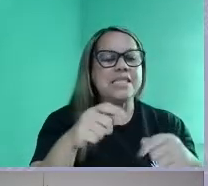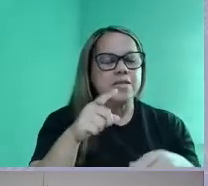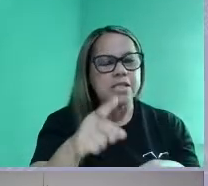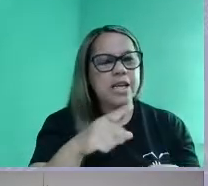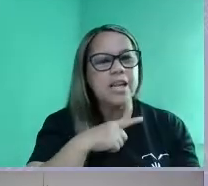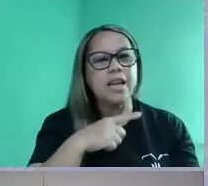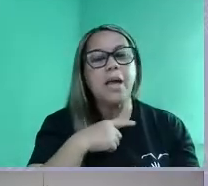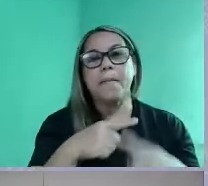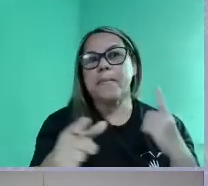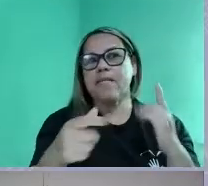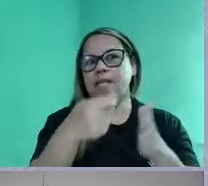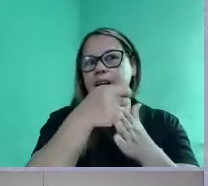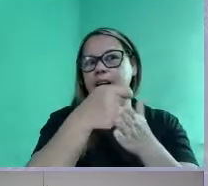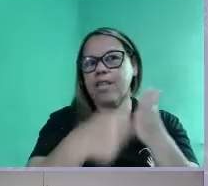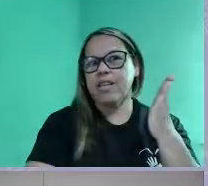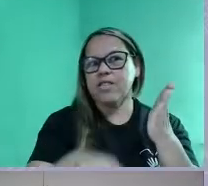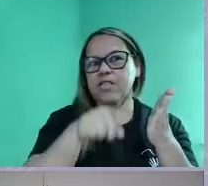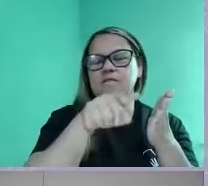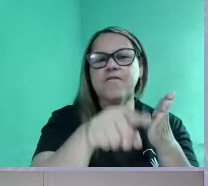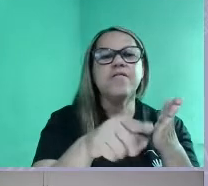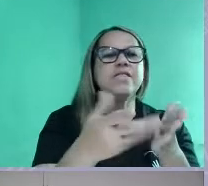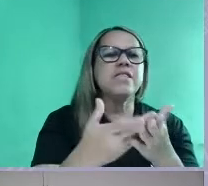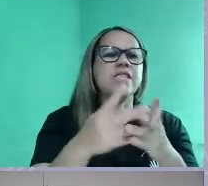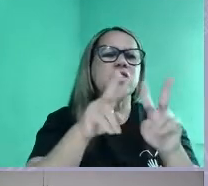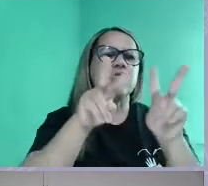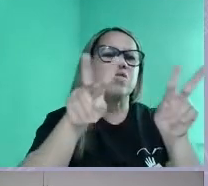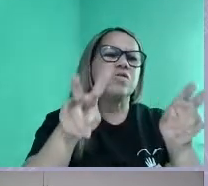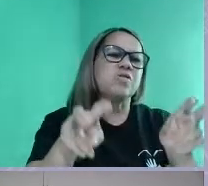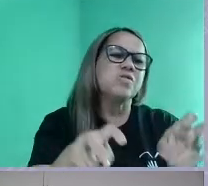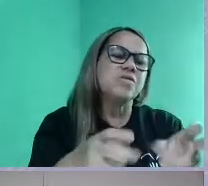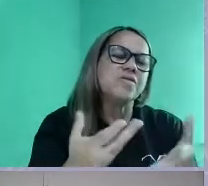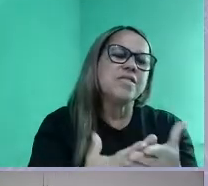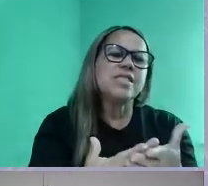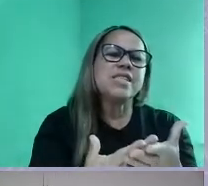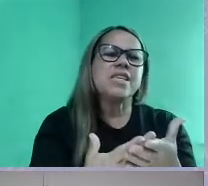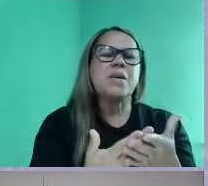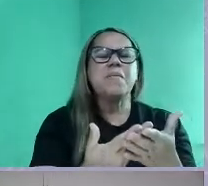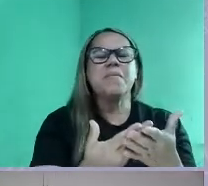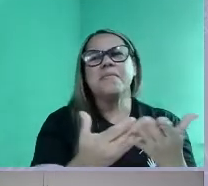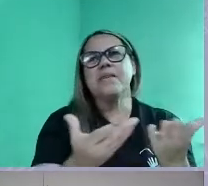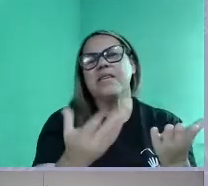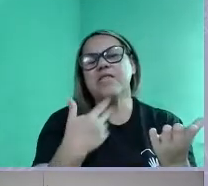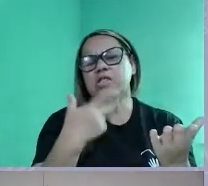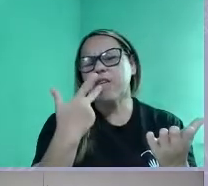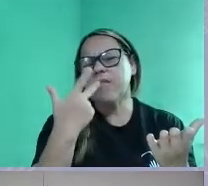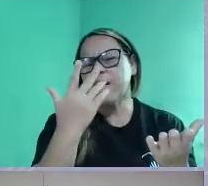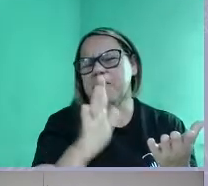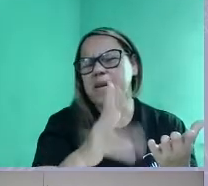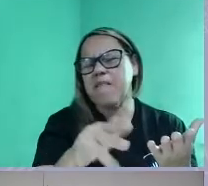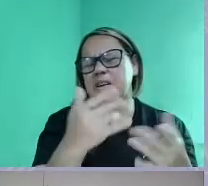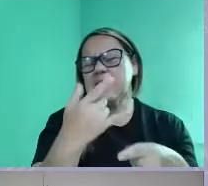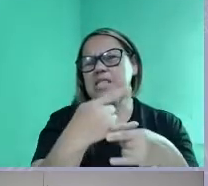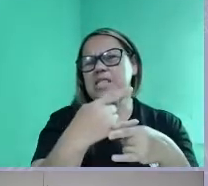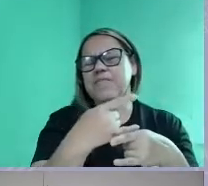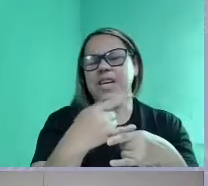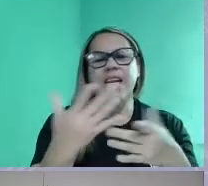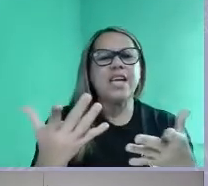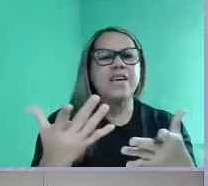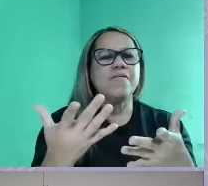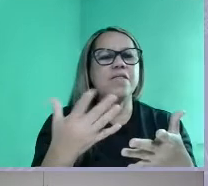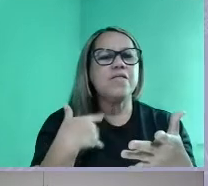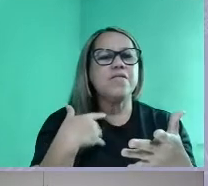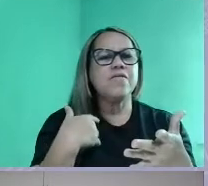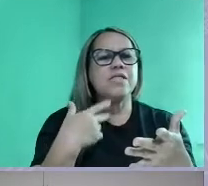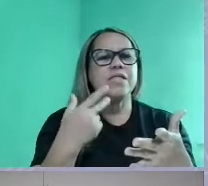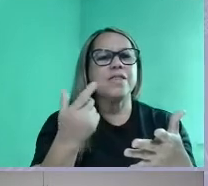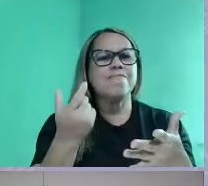redação de vocês não caiam num tema tangenciado. Lembra que eu falei isso numa live, né? É quando você toca no tema,